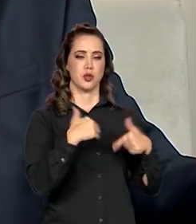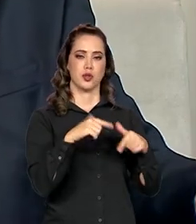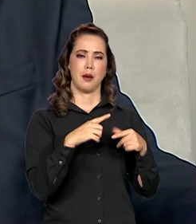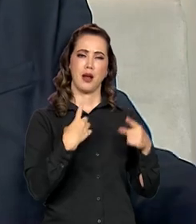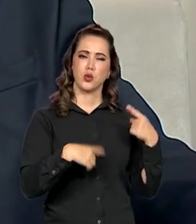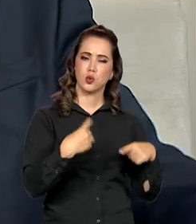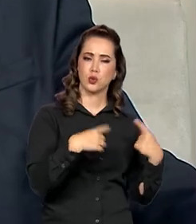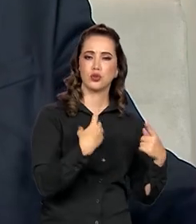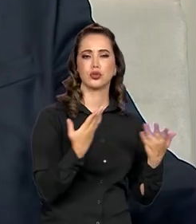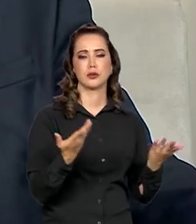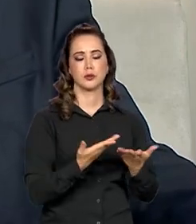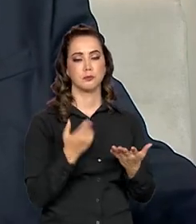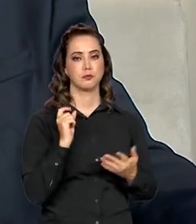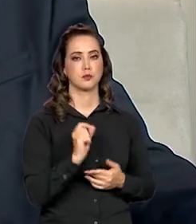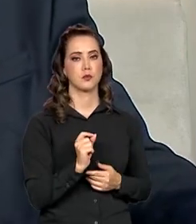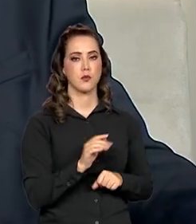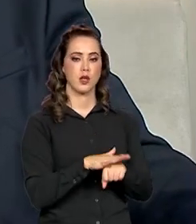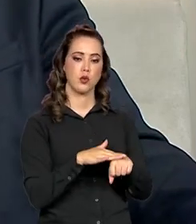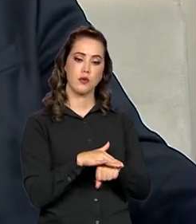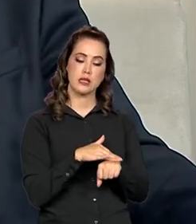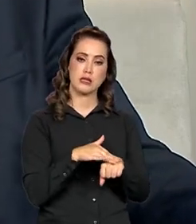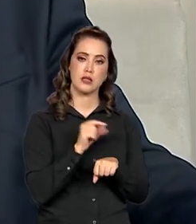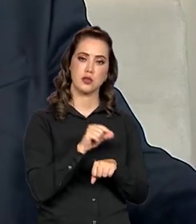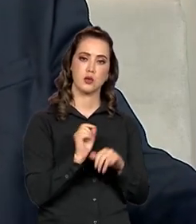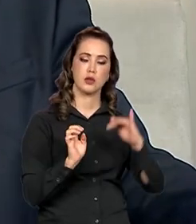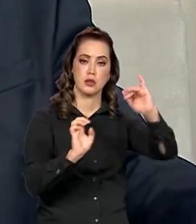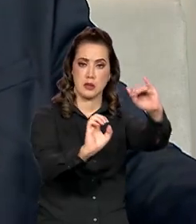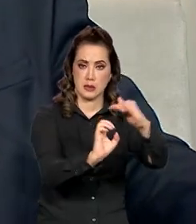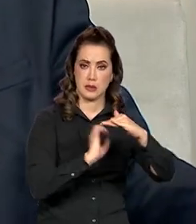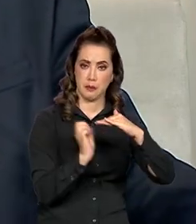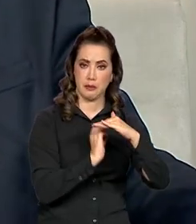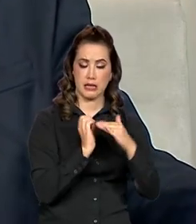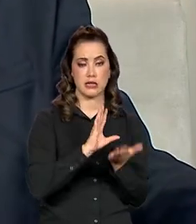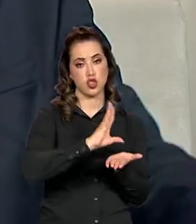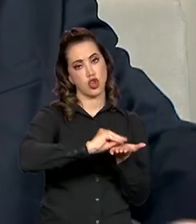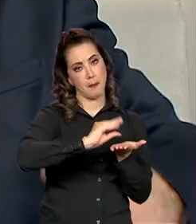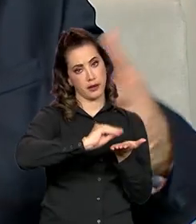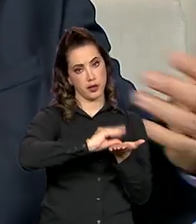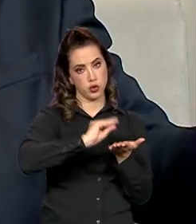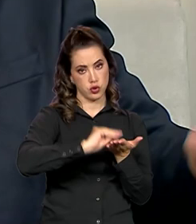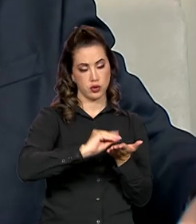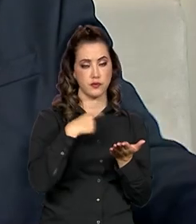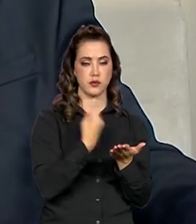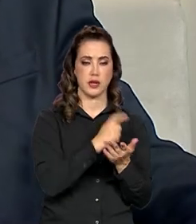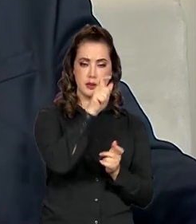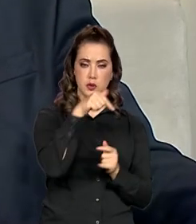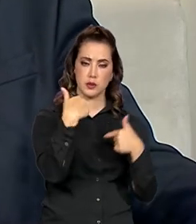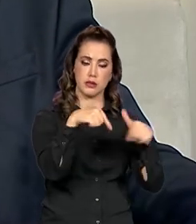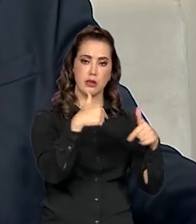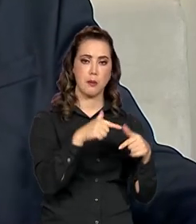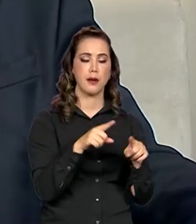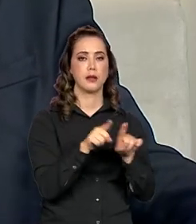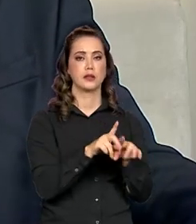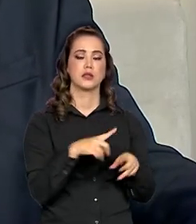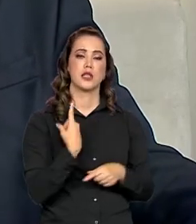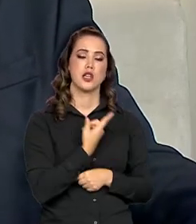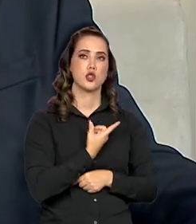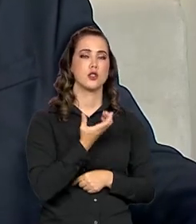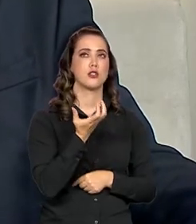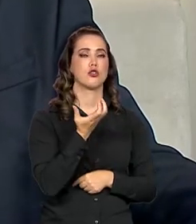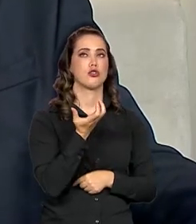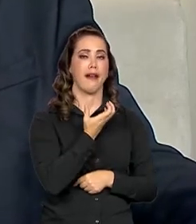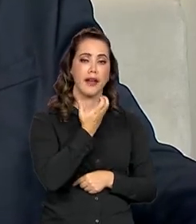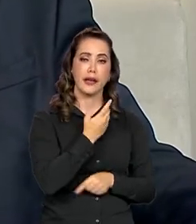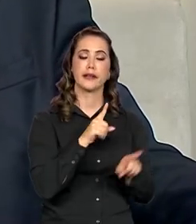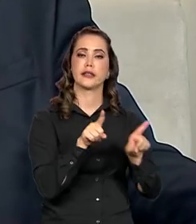está sendo montado, conversando com as empresas de plataformas, de aplicativos, com os trabalhadores, e desejamos também